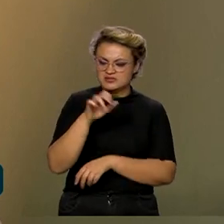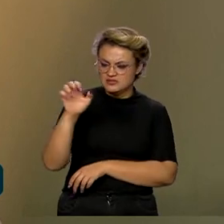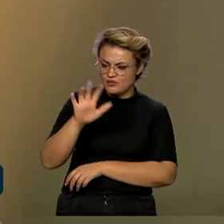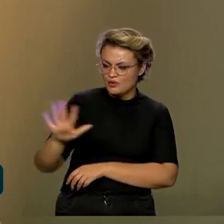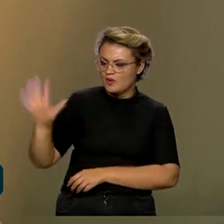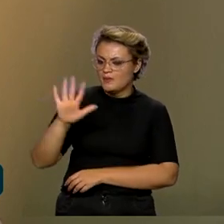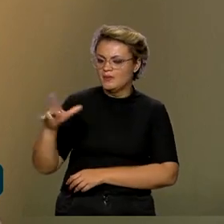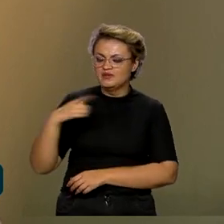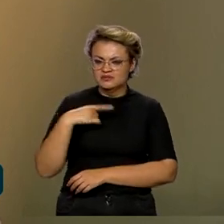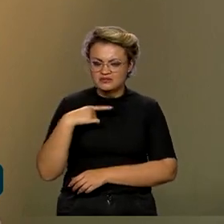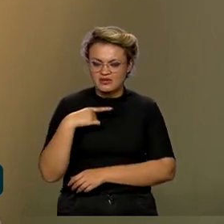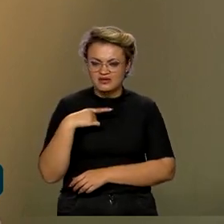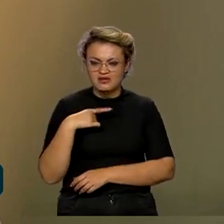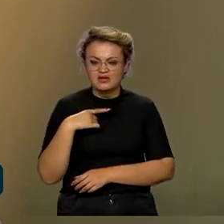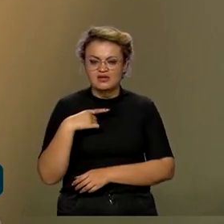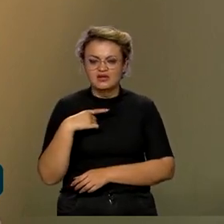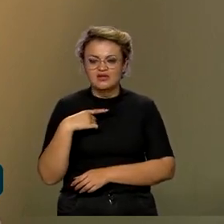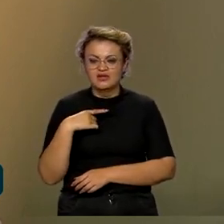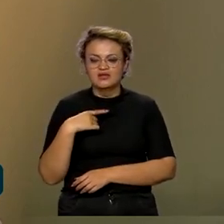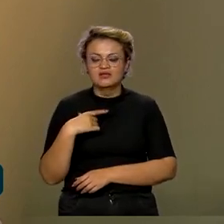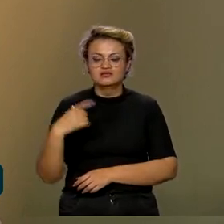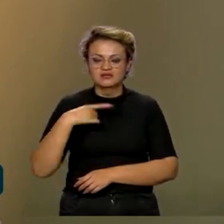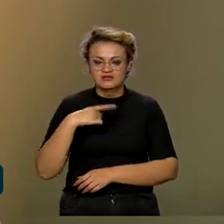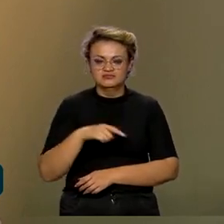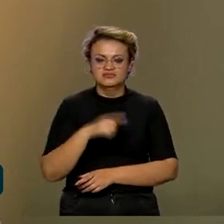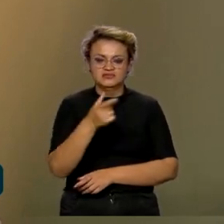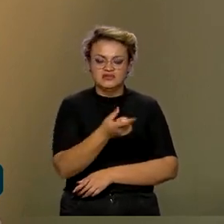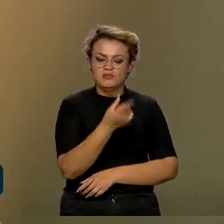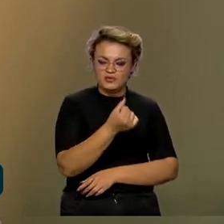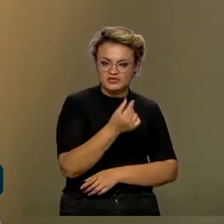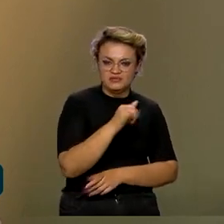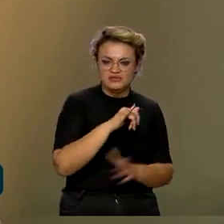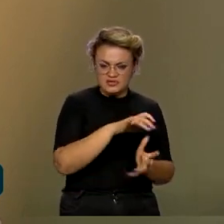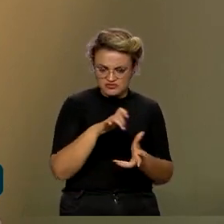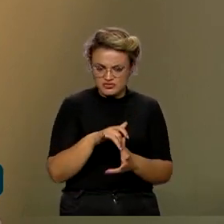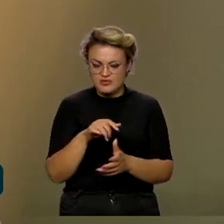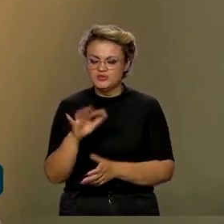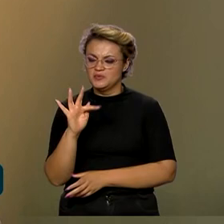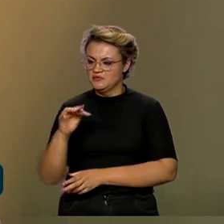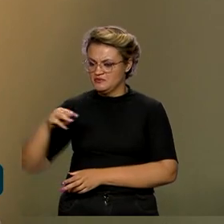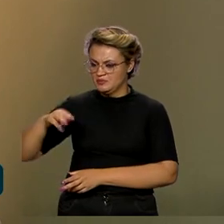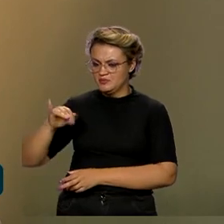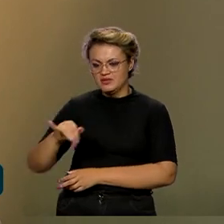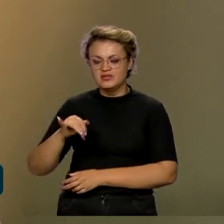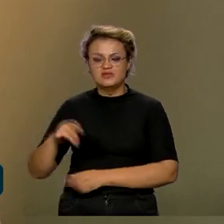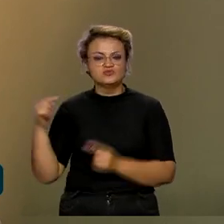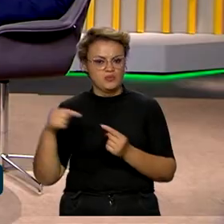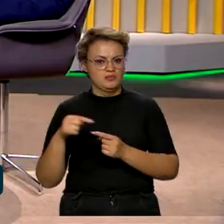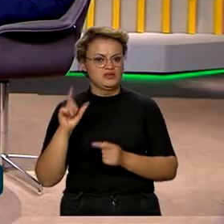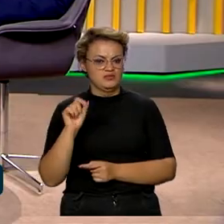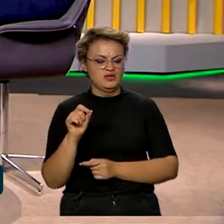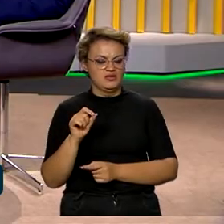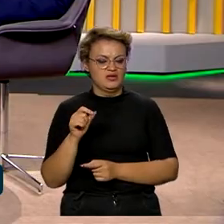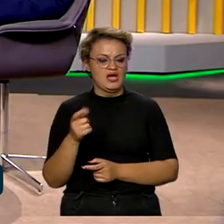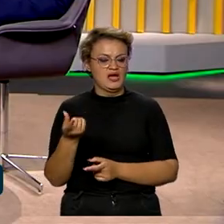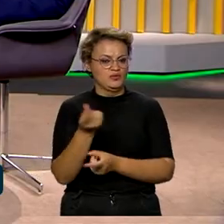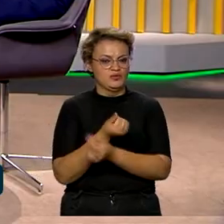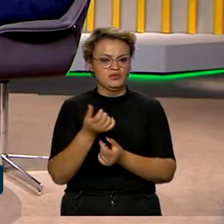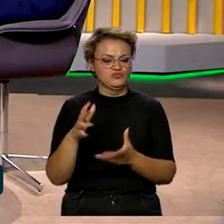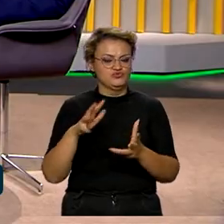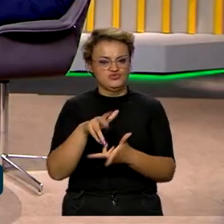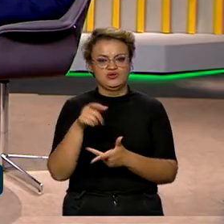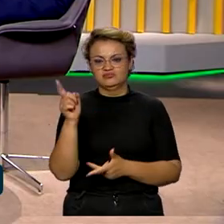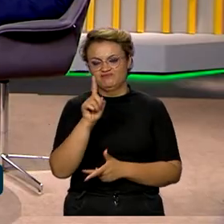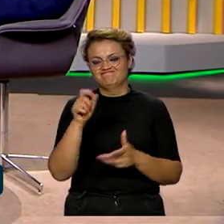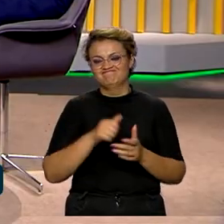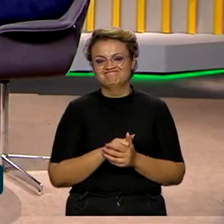somadas possuem, tanto no Fundo Monetário Internacional quanto no FMI, isso não corresponde mais ao seu peso econômico mundial. Então,